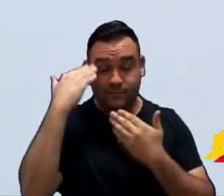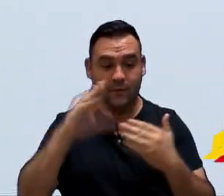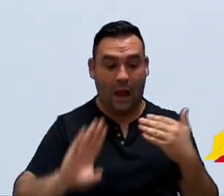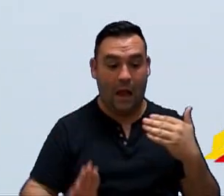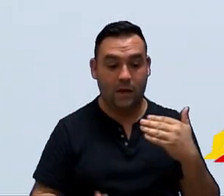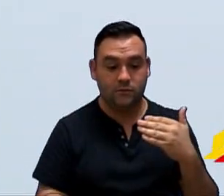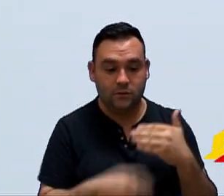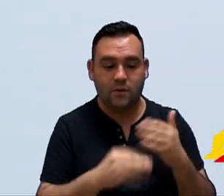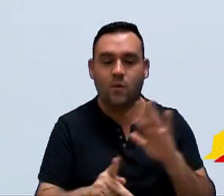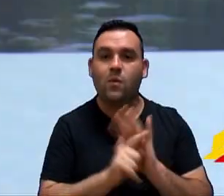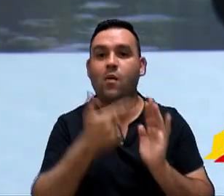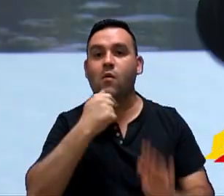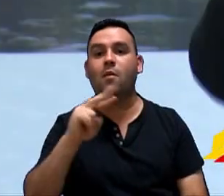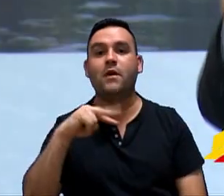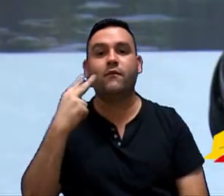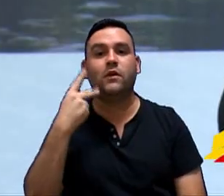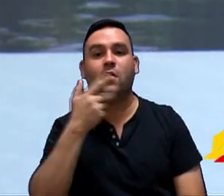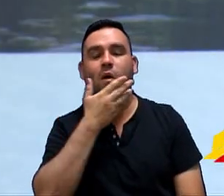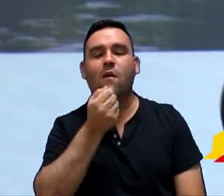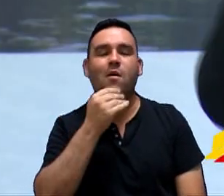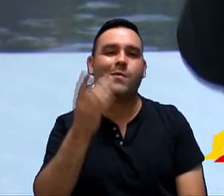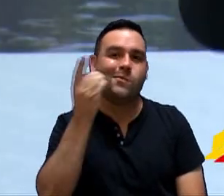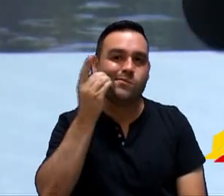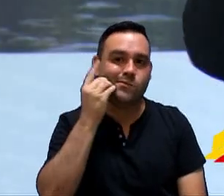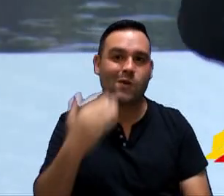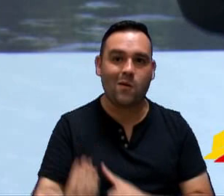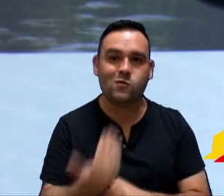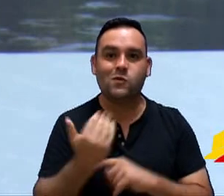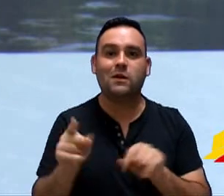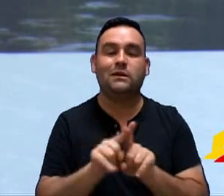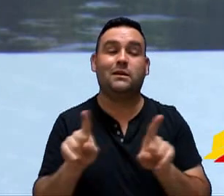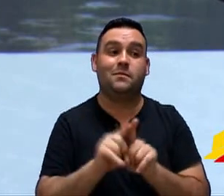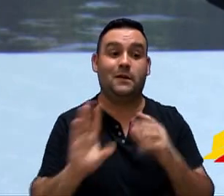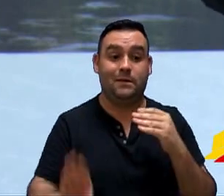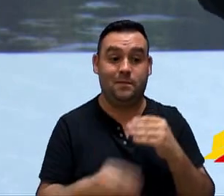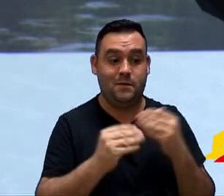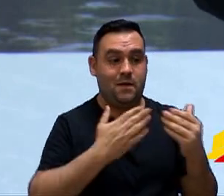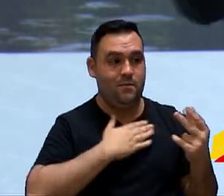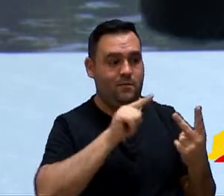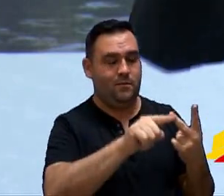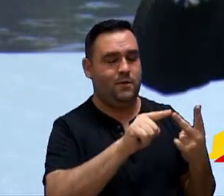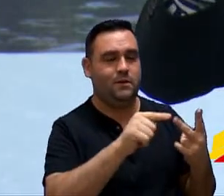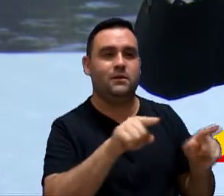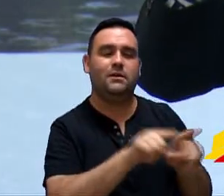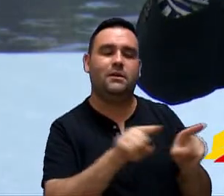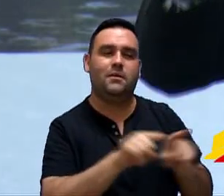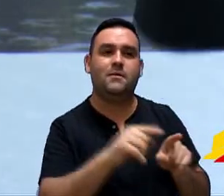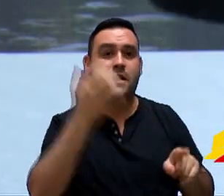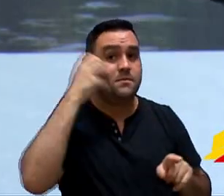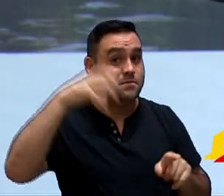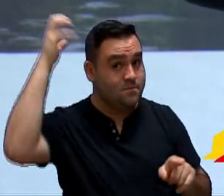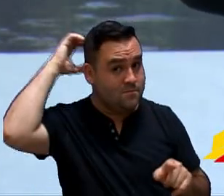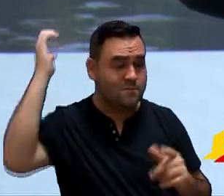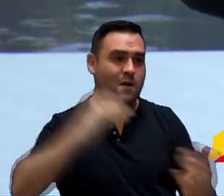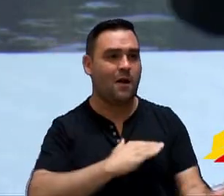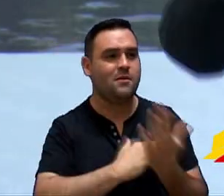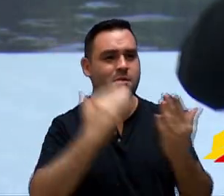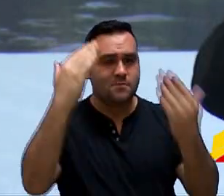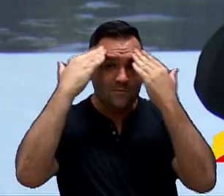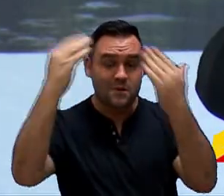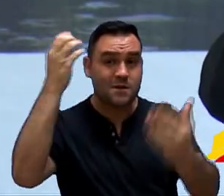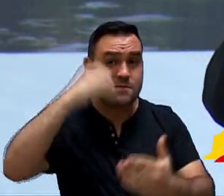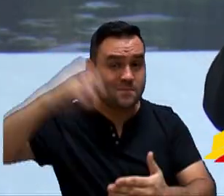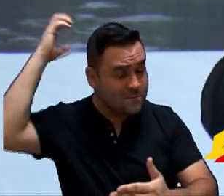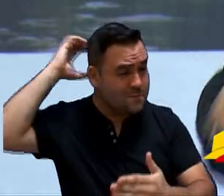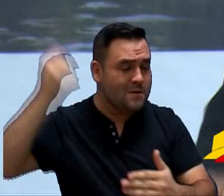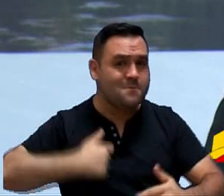emenda do vereador Dini Enriquece, a emenda minha, que eu considero a emenda minha e do Pérex, Enriquece, agradeço o Pérex.